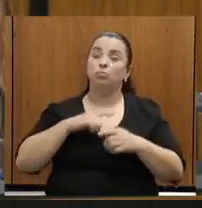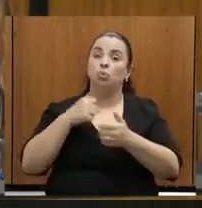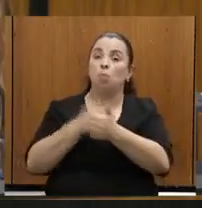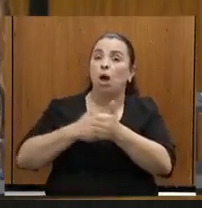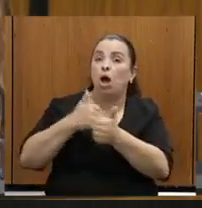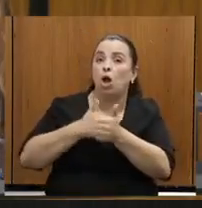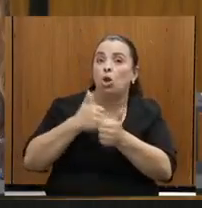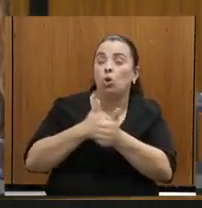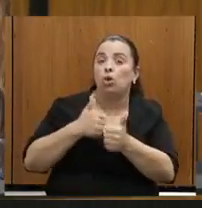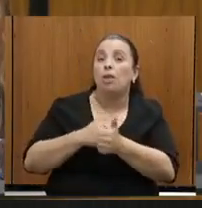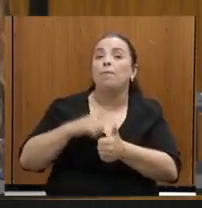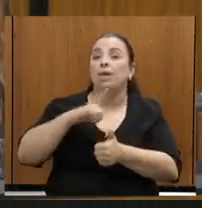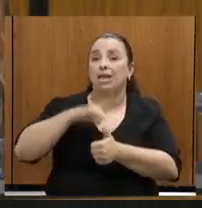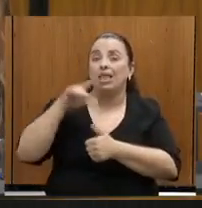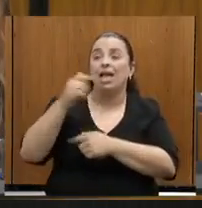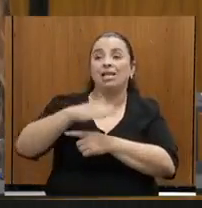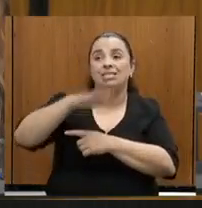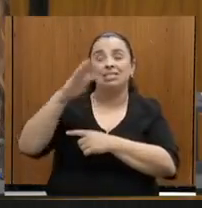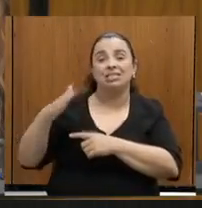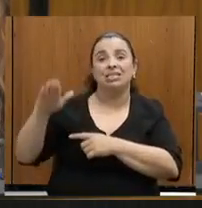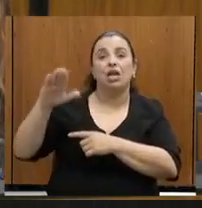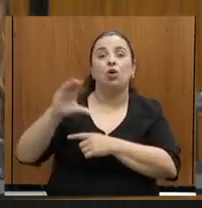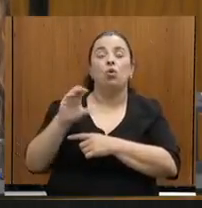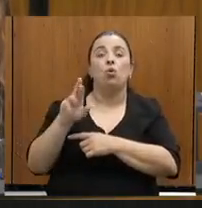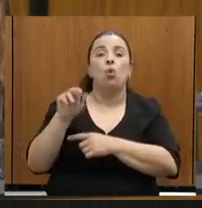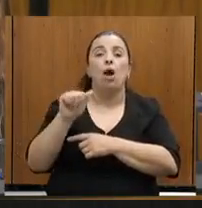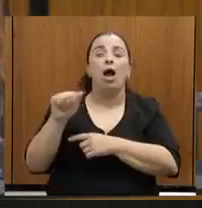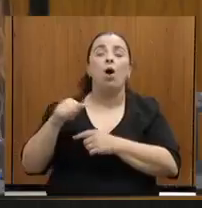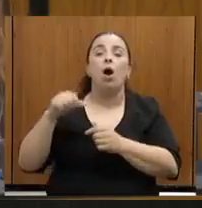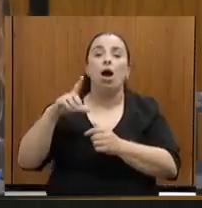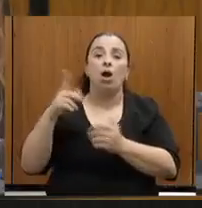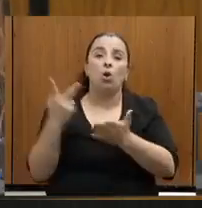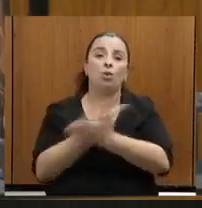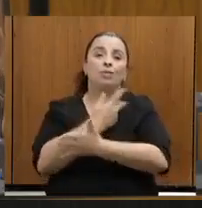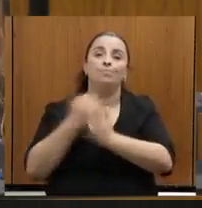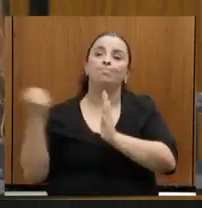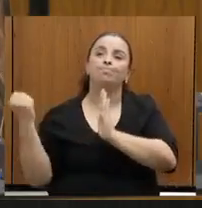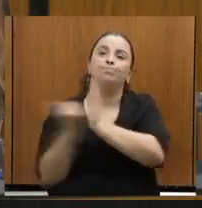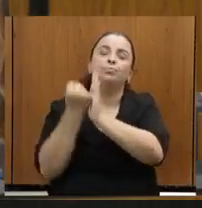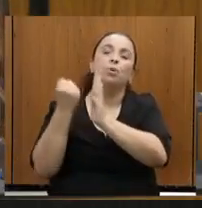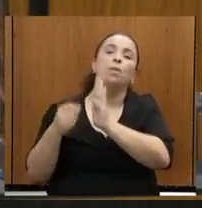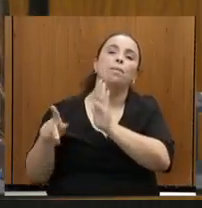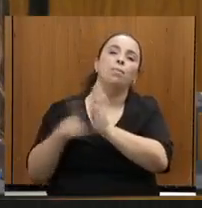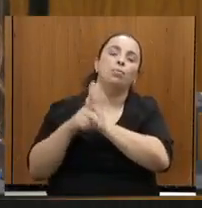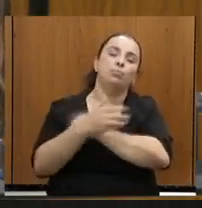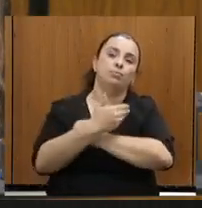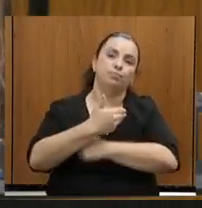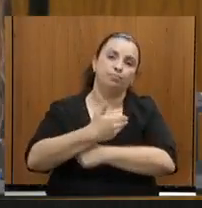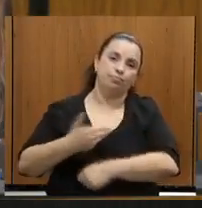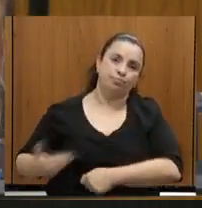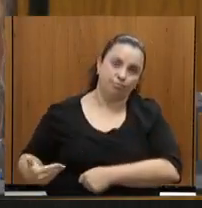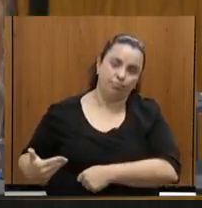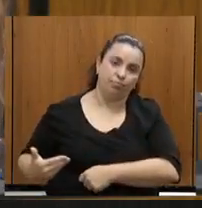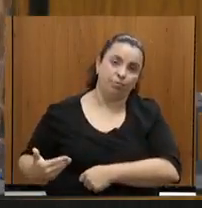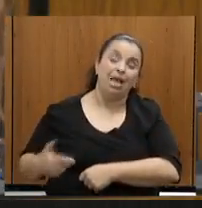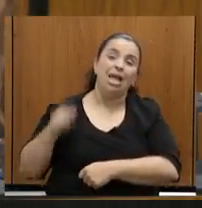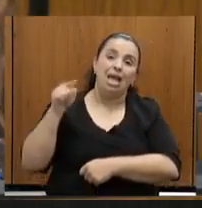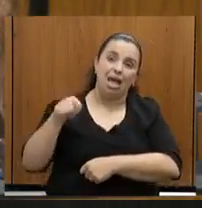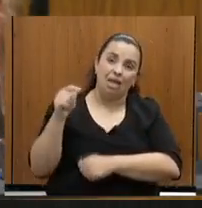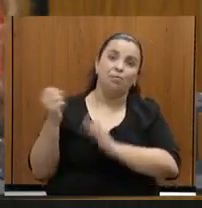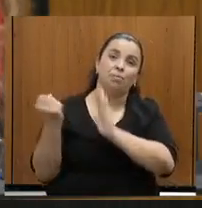por Minas Gerais. O tombamento hoje, existente, tanto a nível de Belo Horizonte quanto